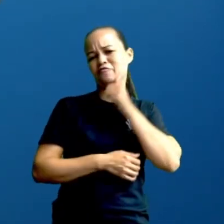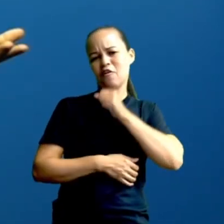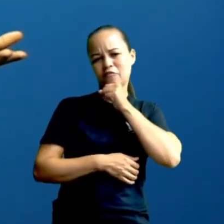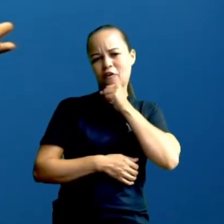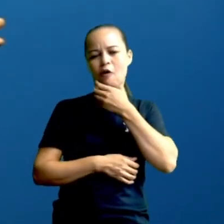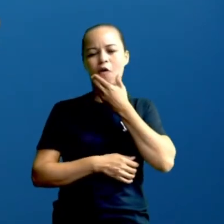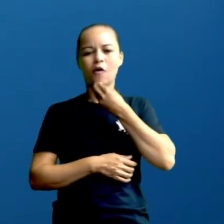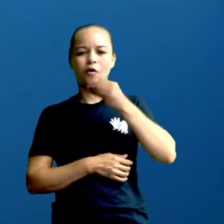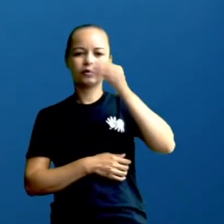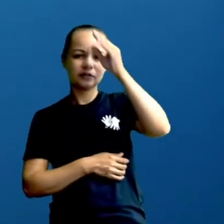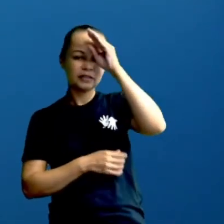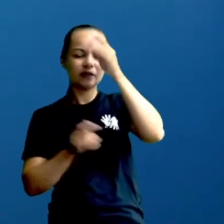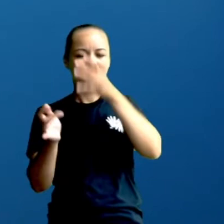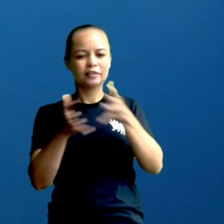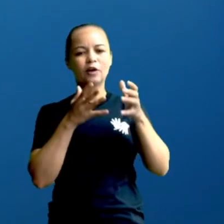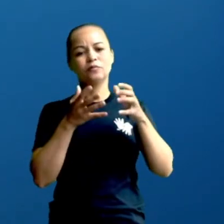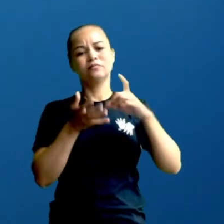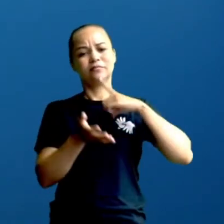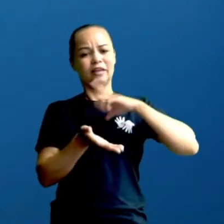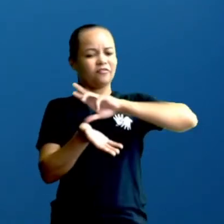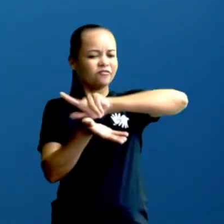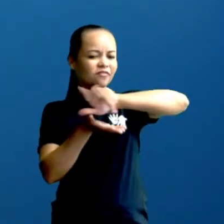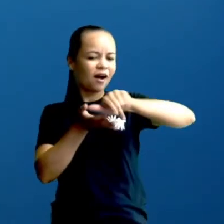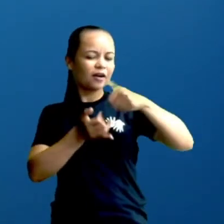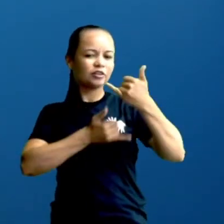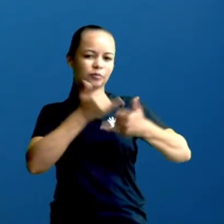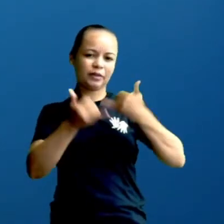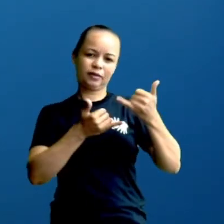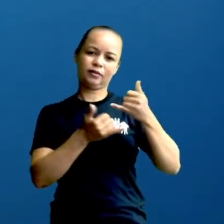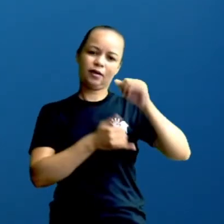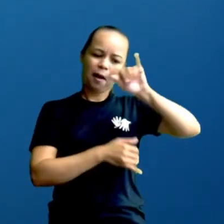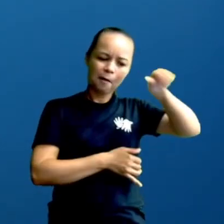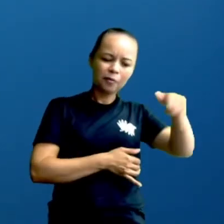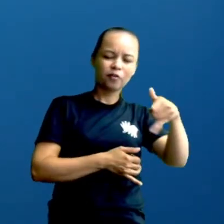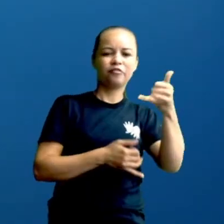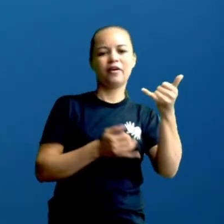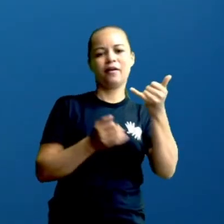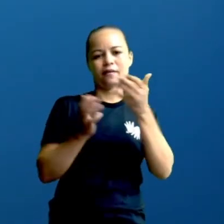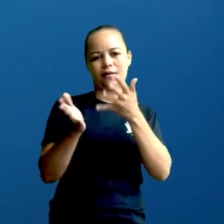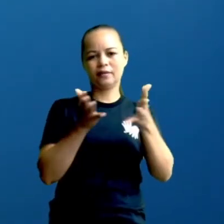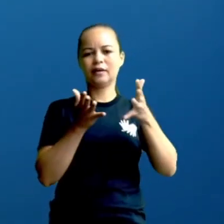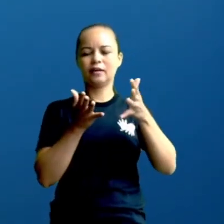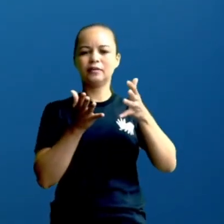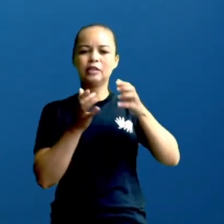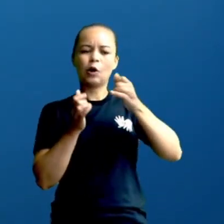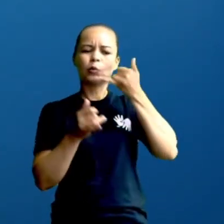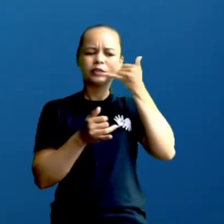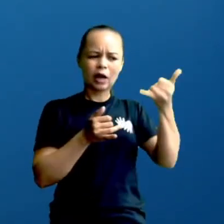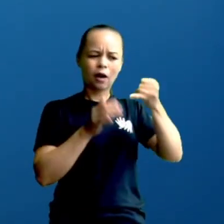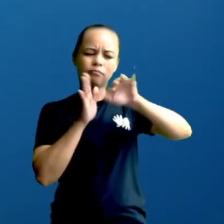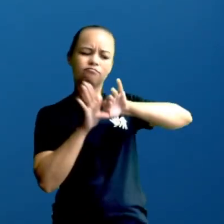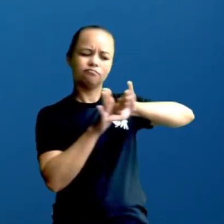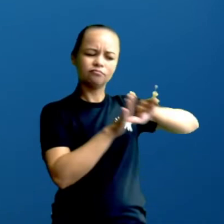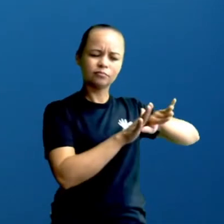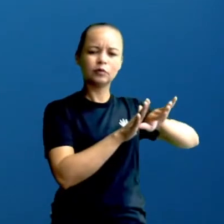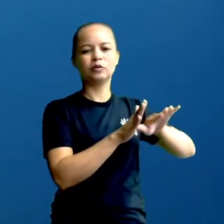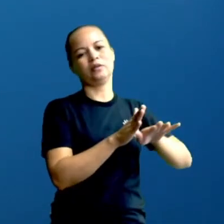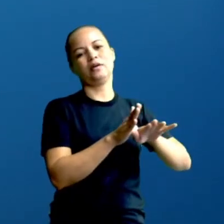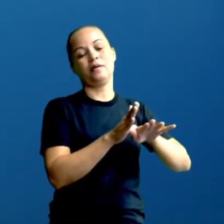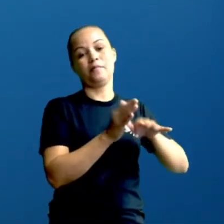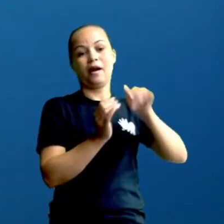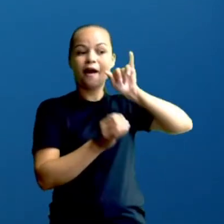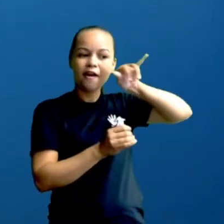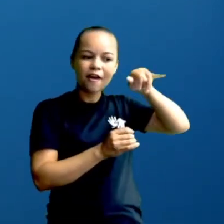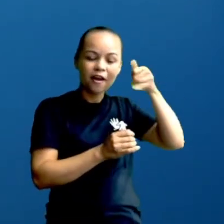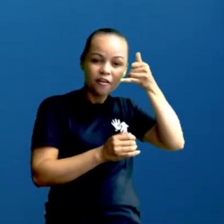gente que tem brincadeiras da época de quando era criança, aproveita para fazer isso e deixa o celular um pouquinho de lado, para evitar danos,